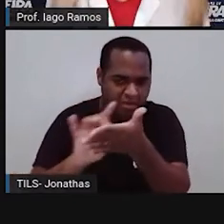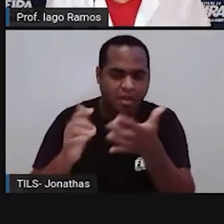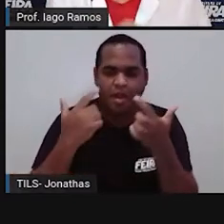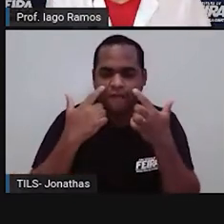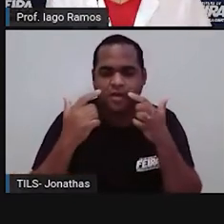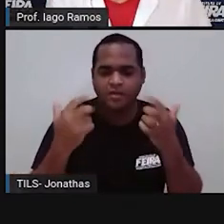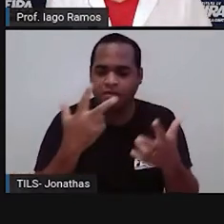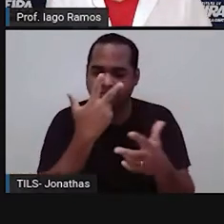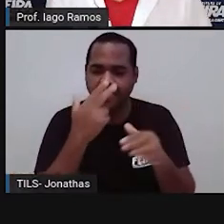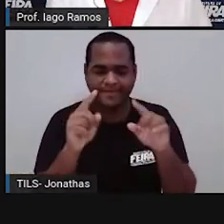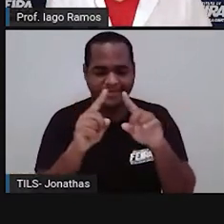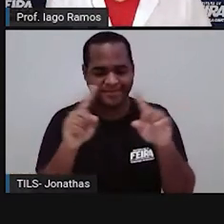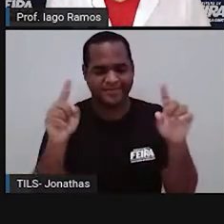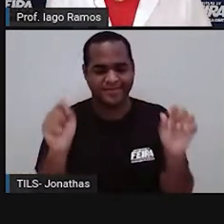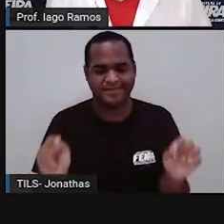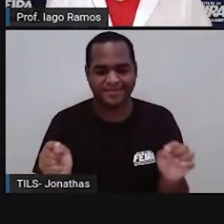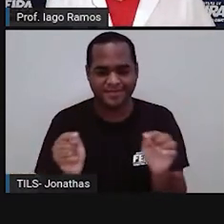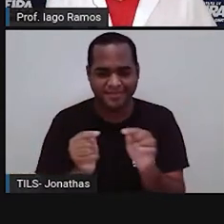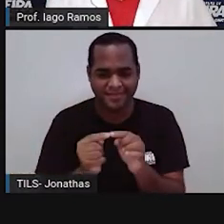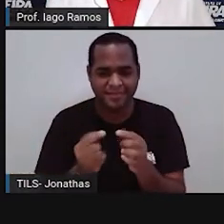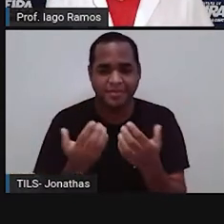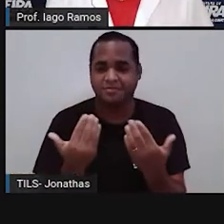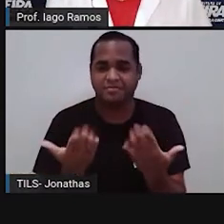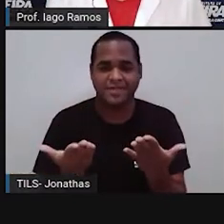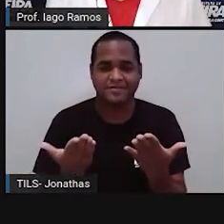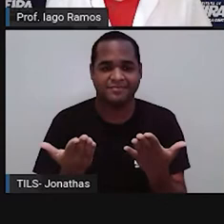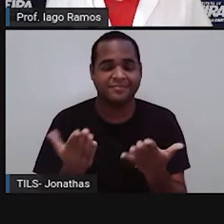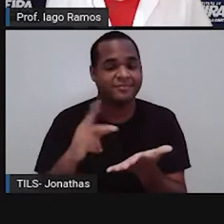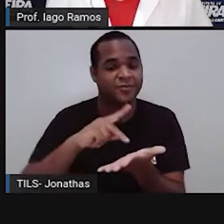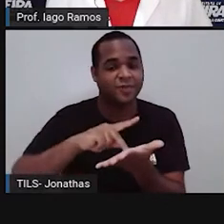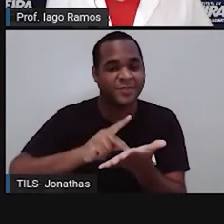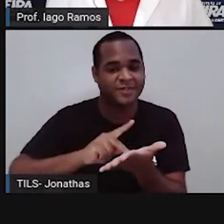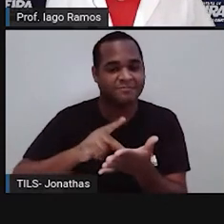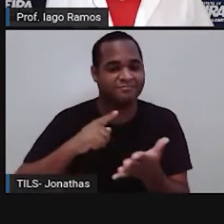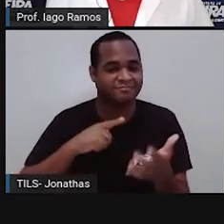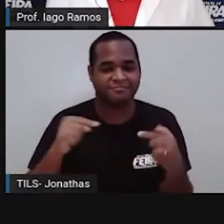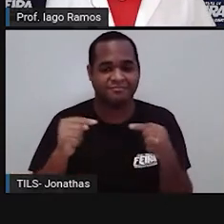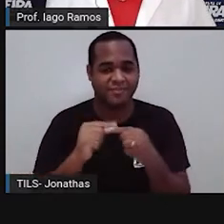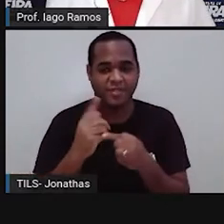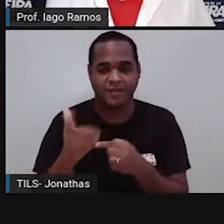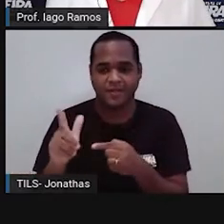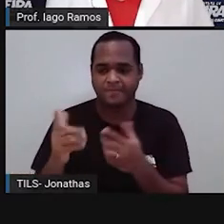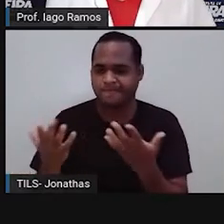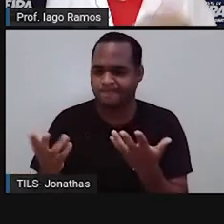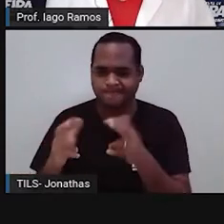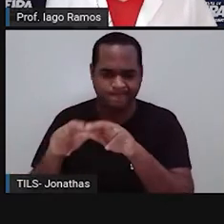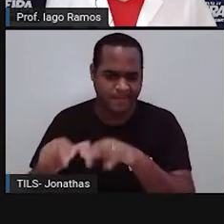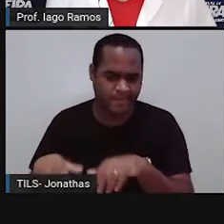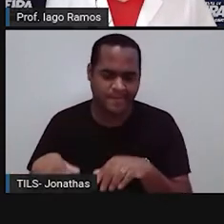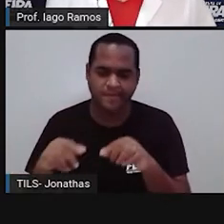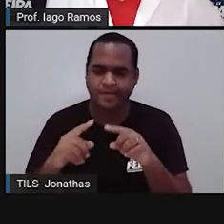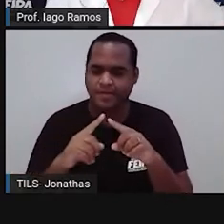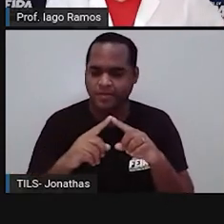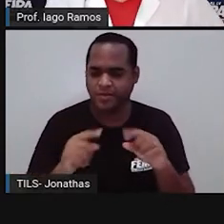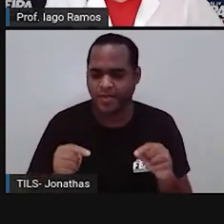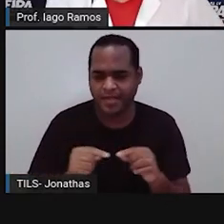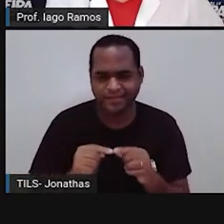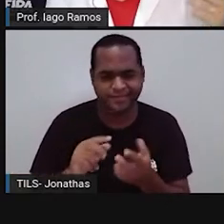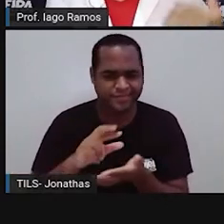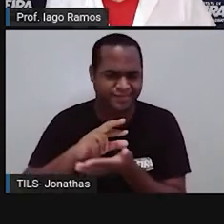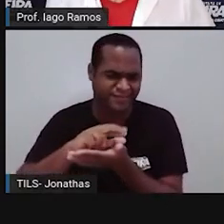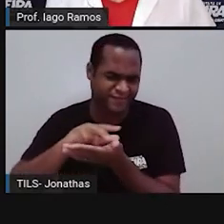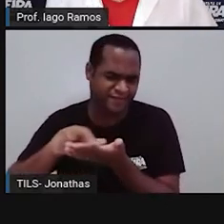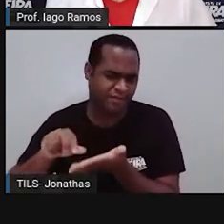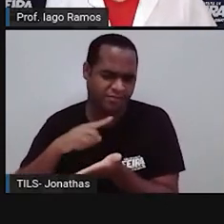Tem um formato aí de alguma figura geométrica, né? Talvez um polígono ou um poliedro. Enfim,